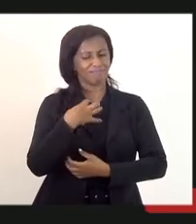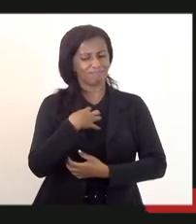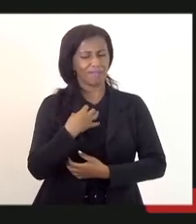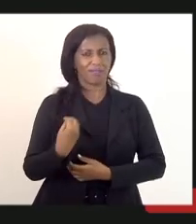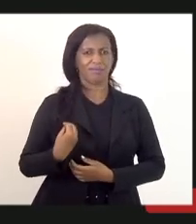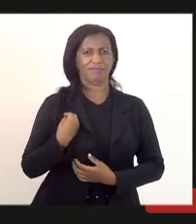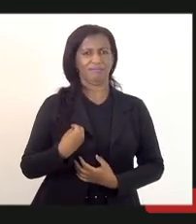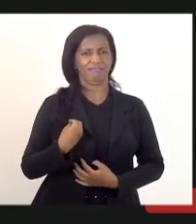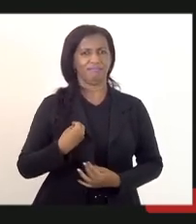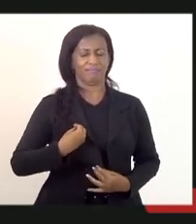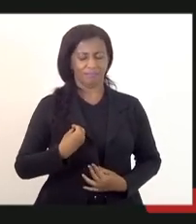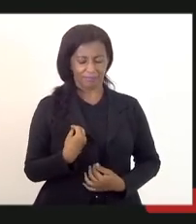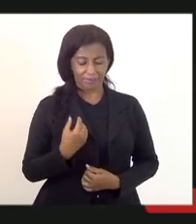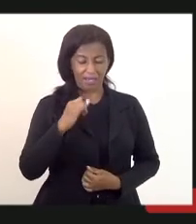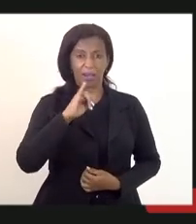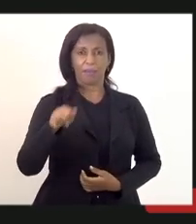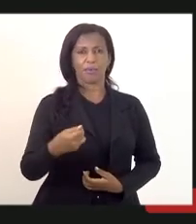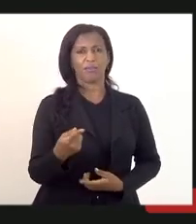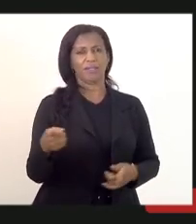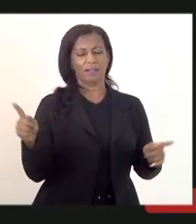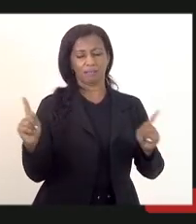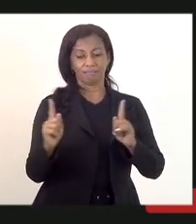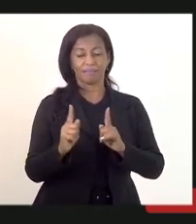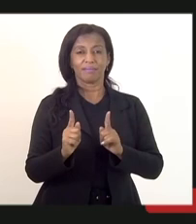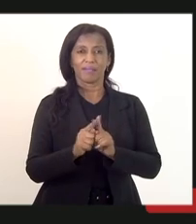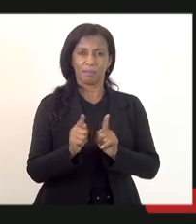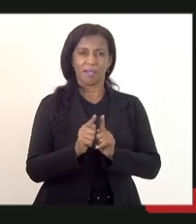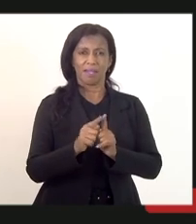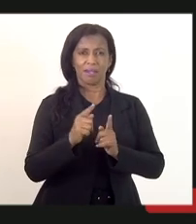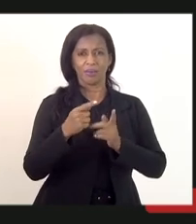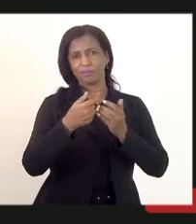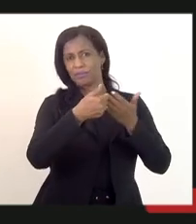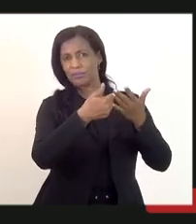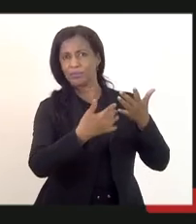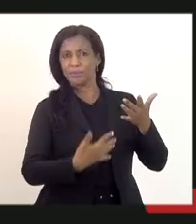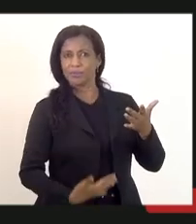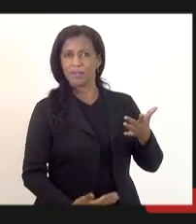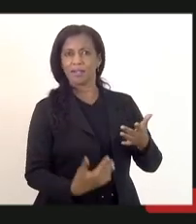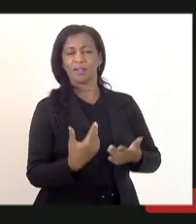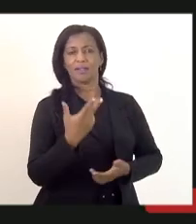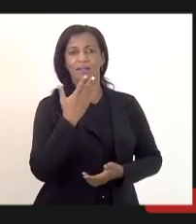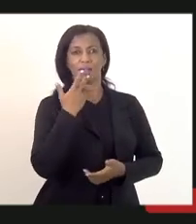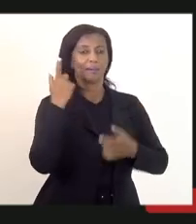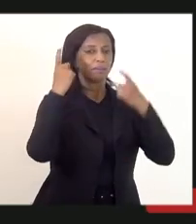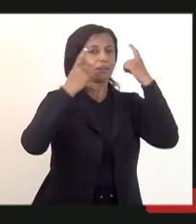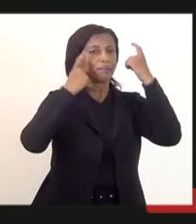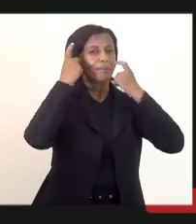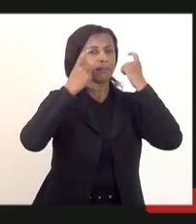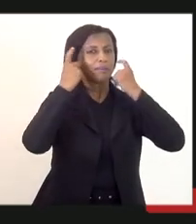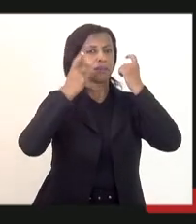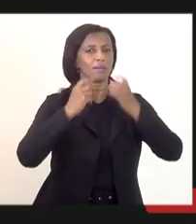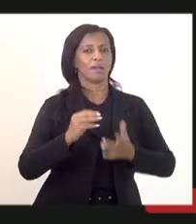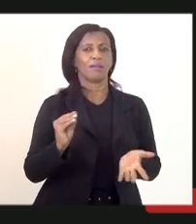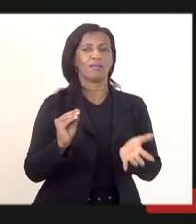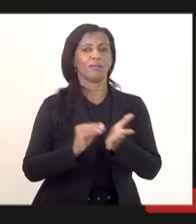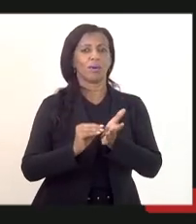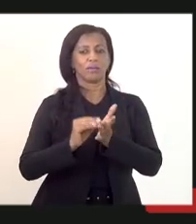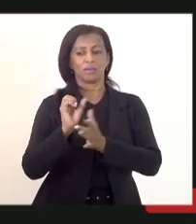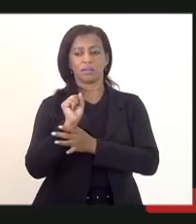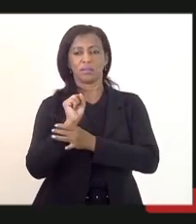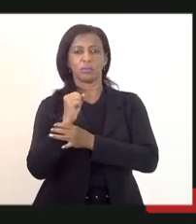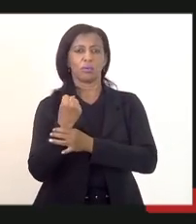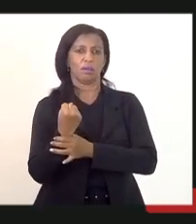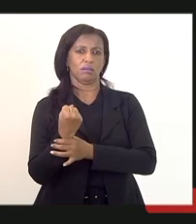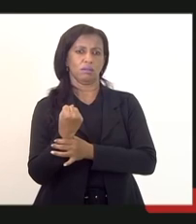aqui aproveitar brevemente para fazer um relato em relação a grande preocupação que é a insegurança jurídica